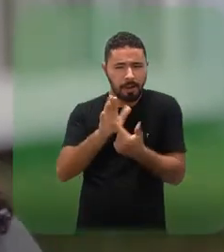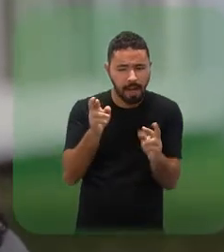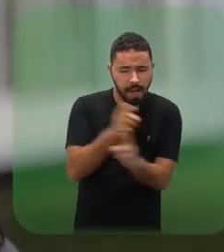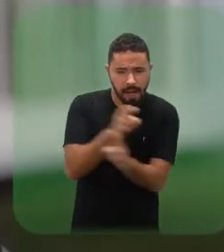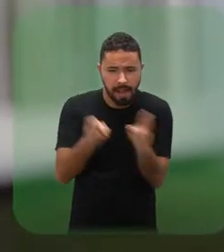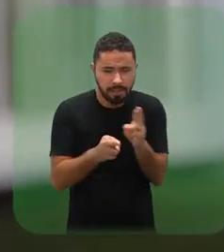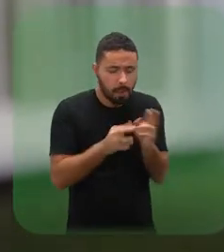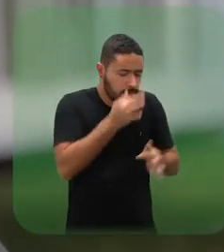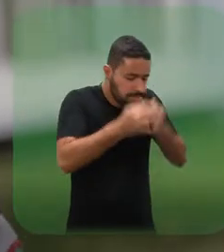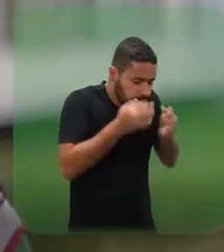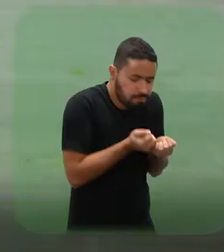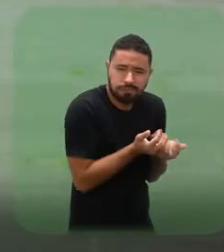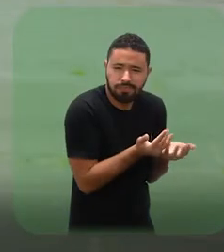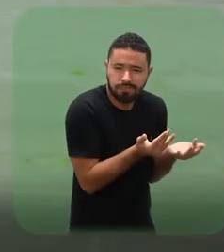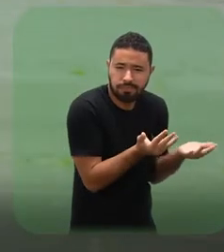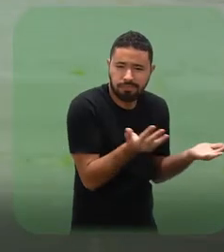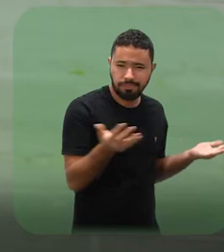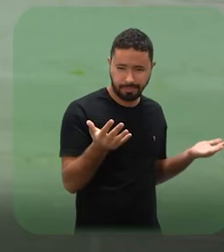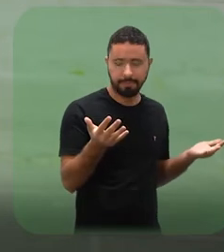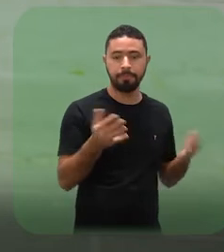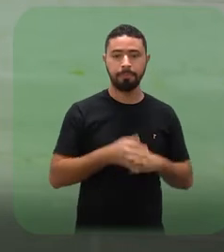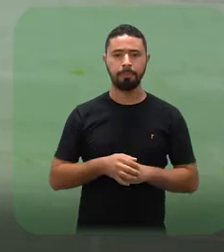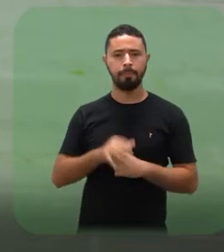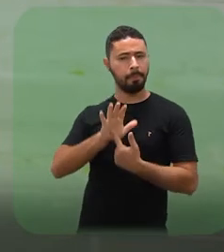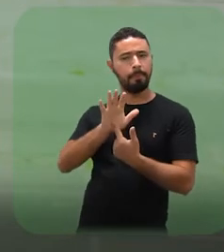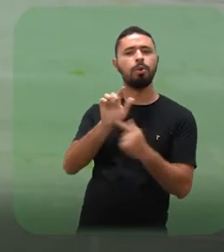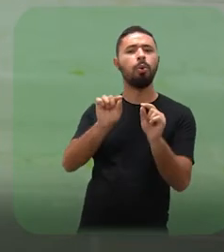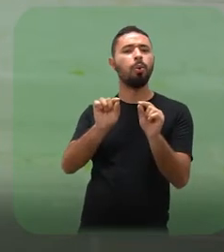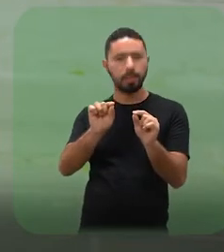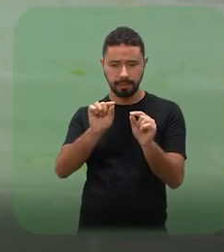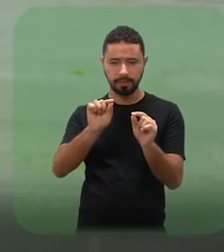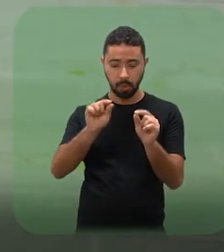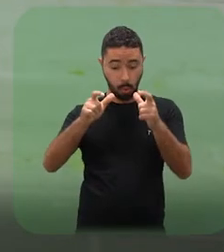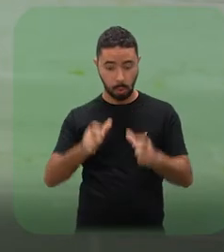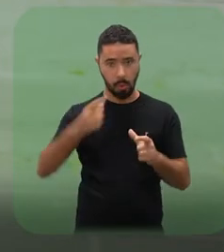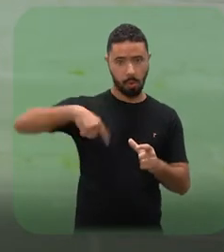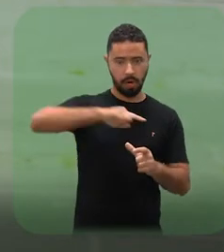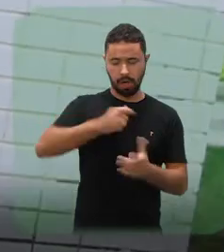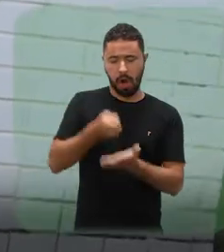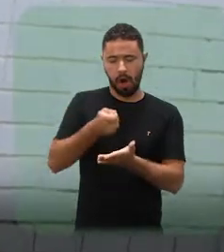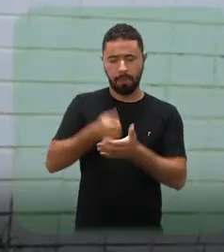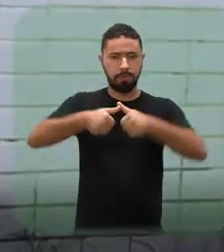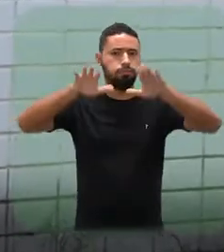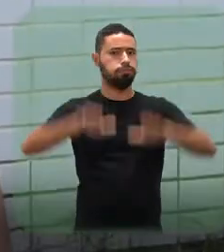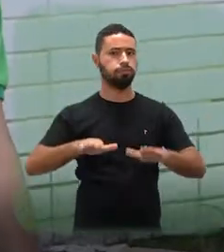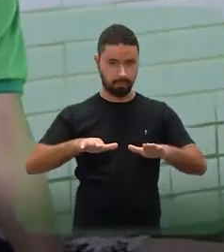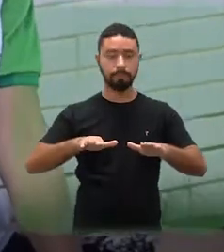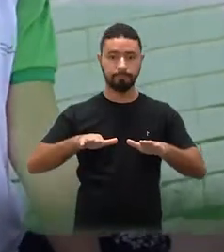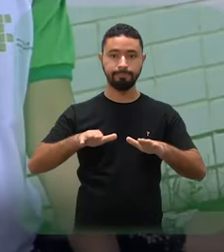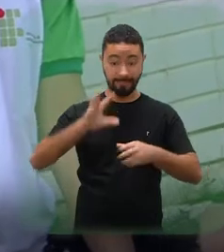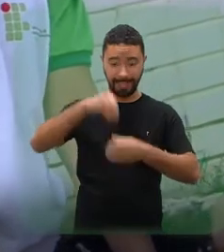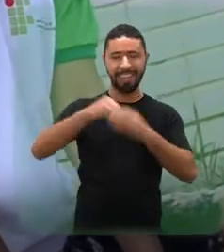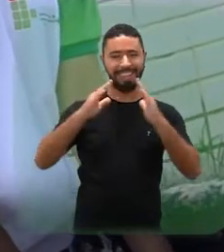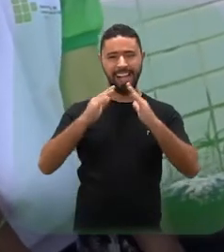aí eu fiz essa relação no texto com o jardim, para mostrar que, na verdade, onde a gente foi posta, a